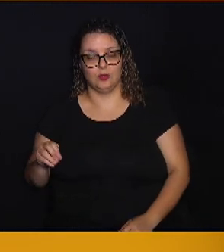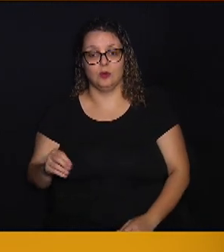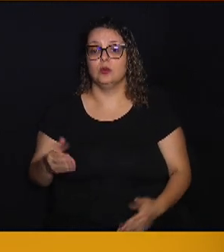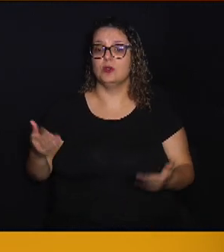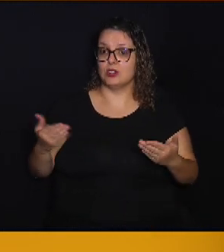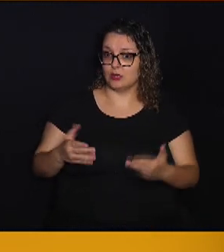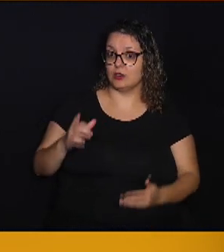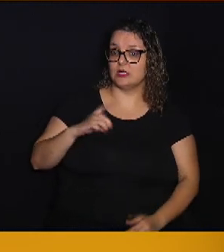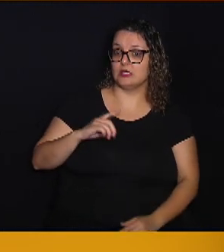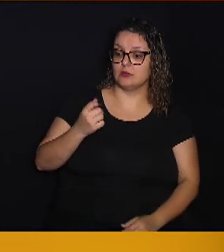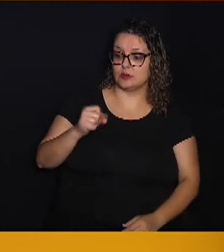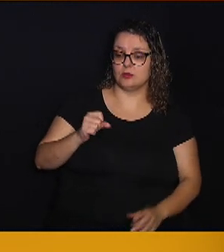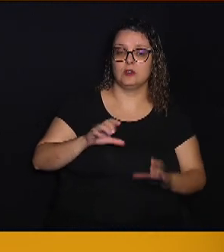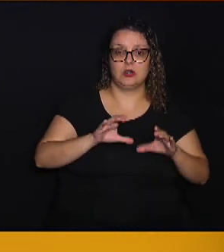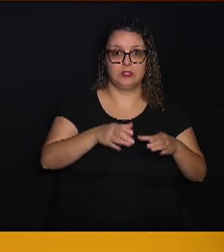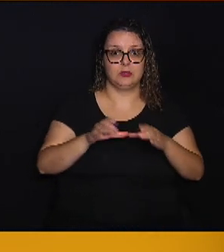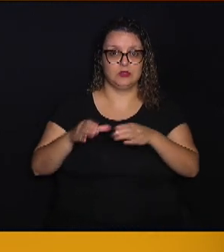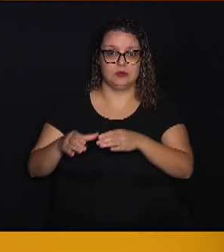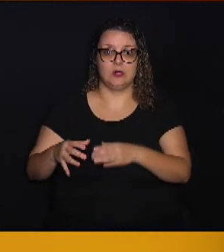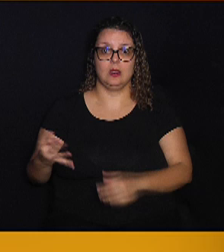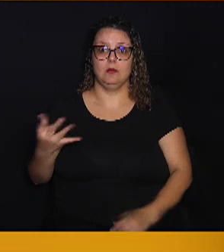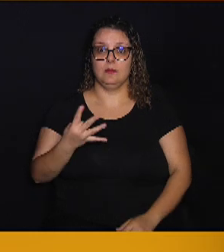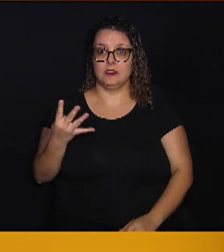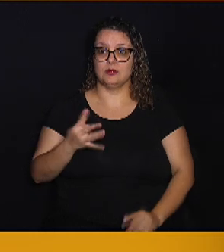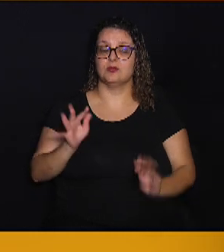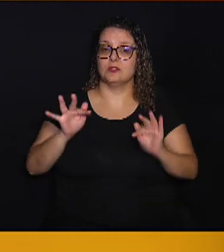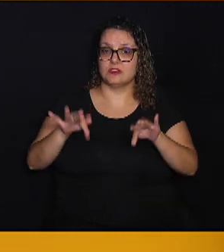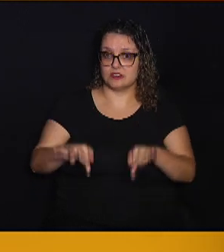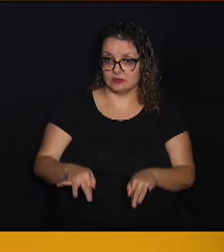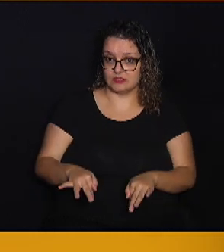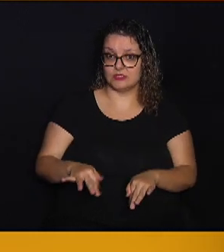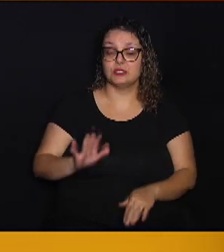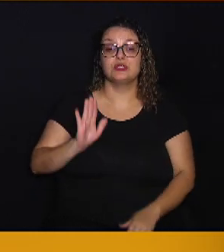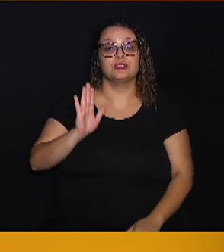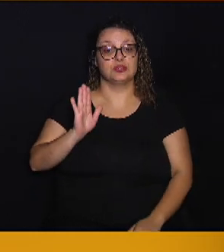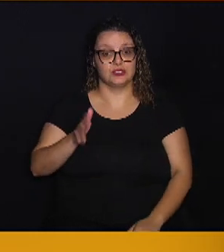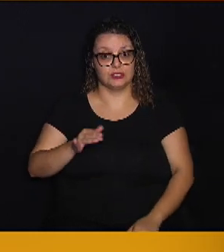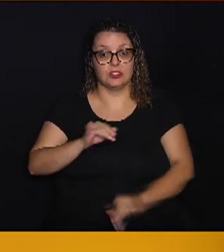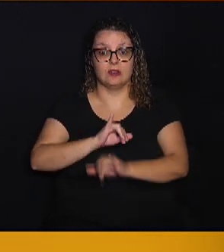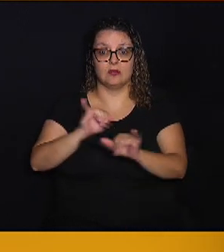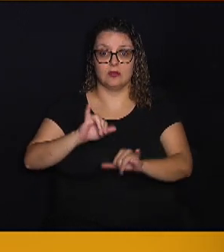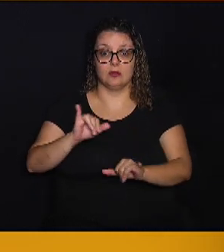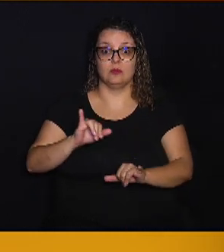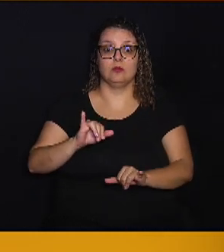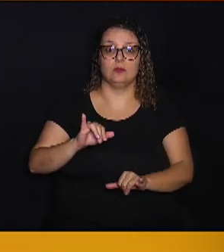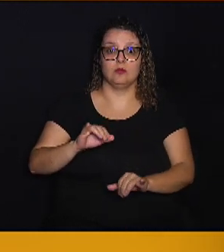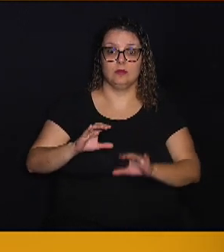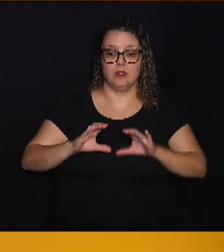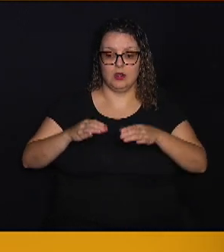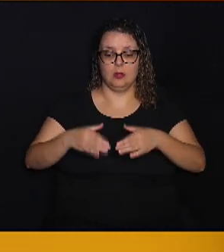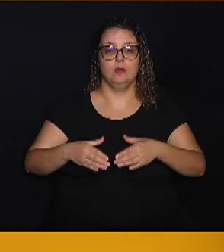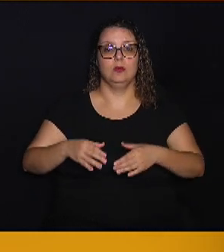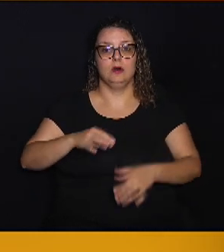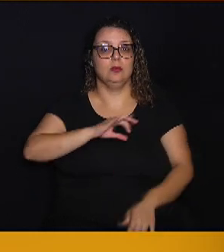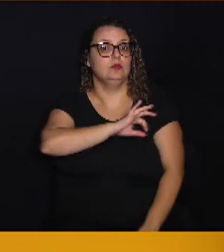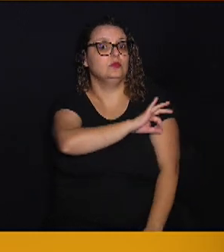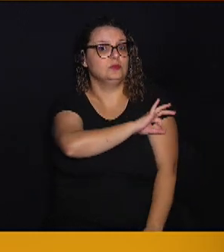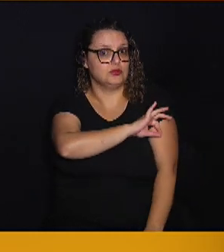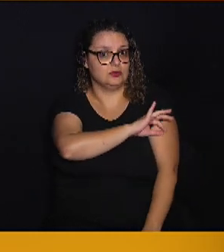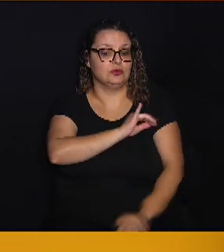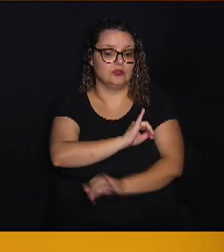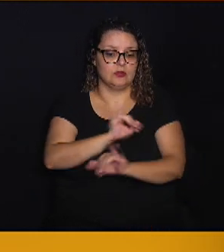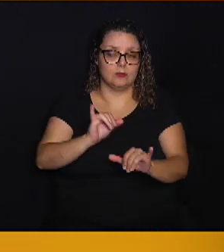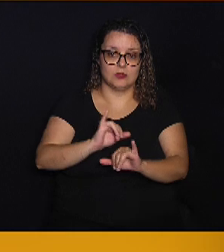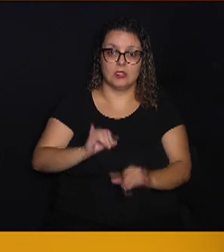oito times que vão para as quartas de final, que já foi avisado aqui pelo pessoal da Prefeitura, que